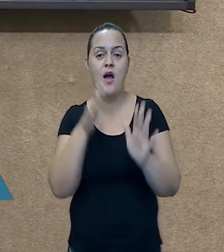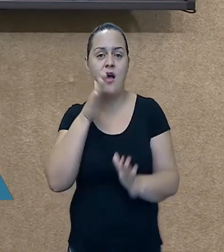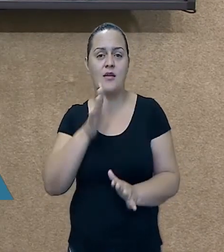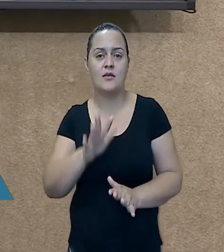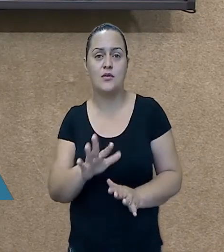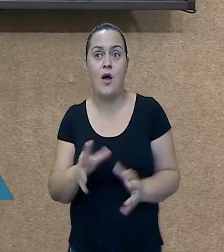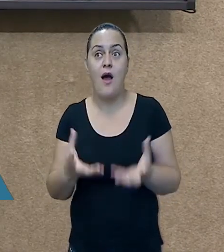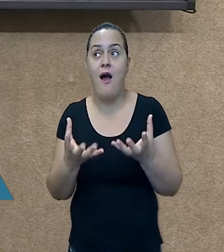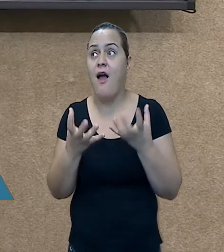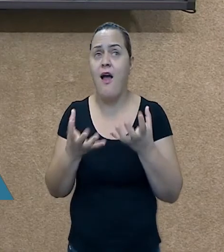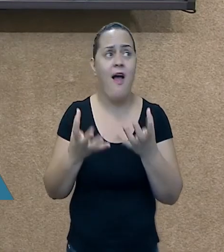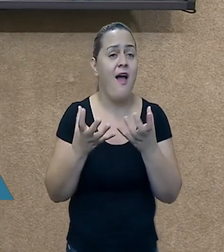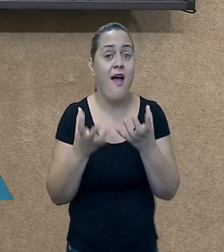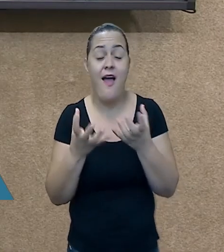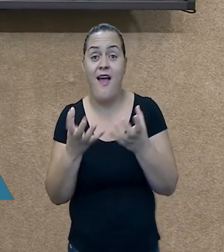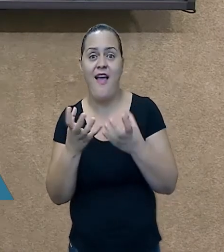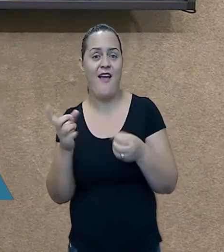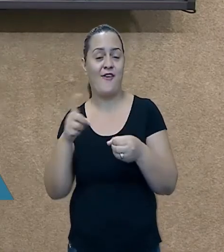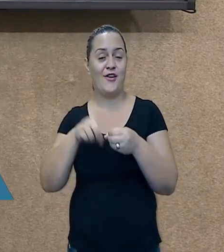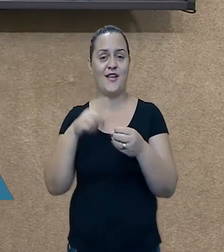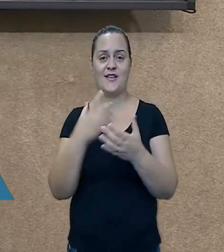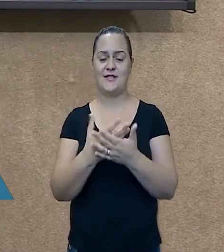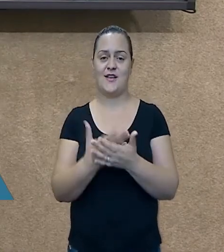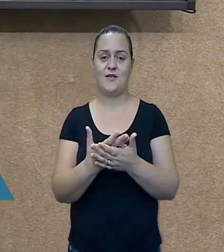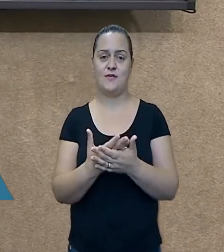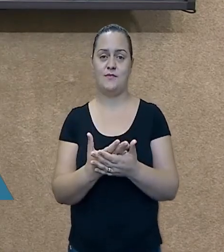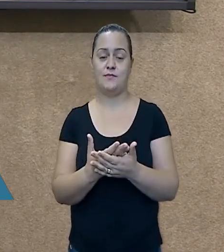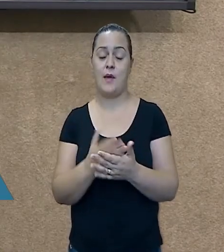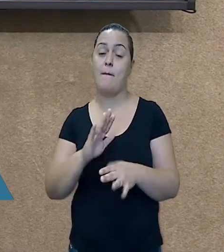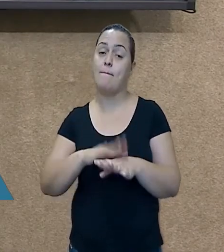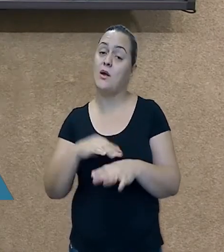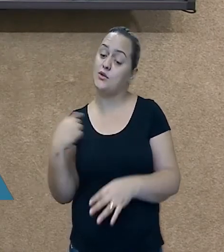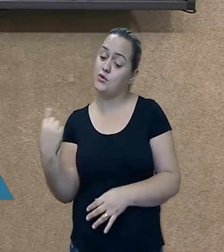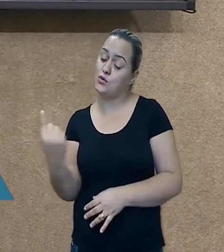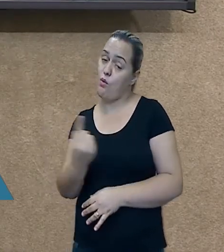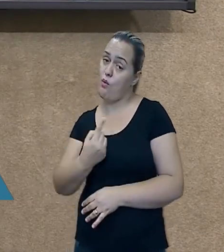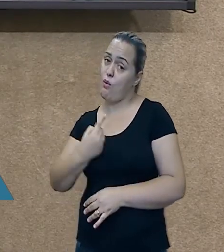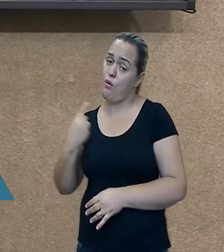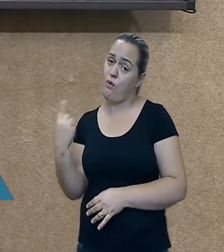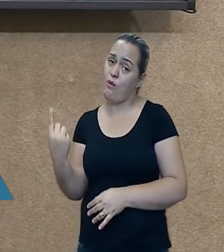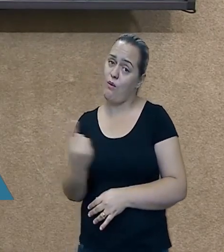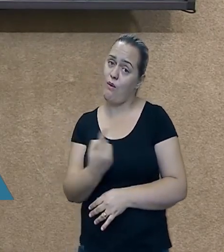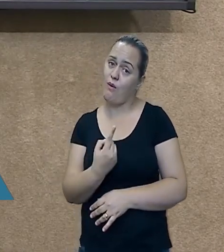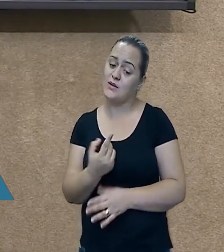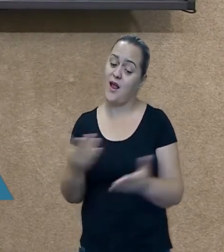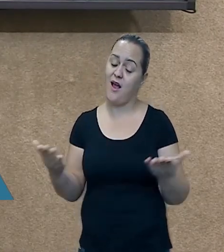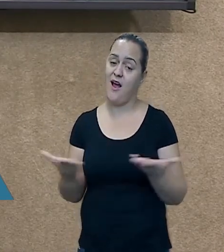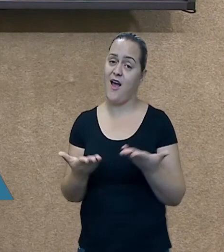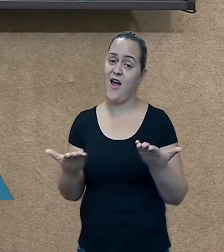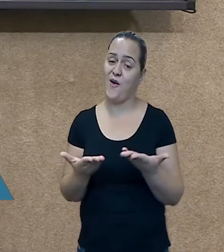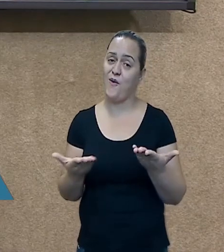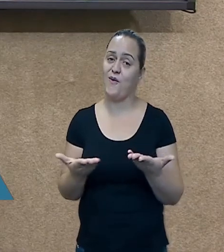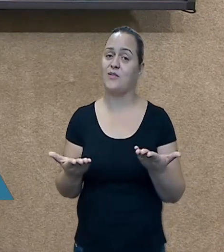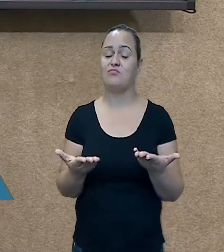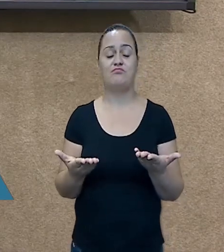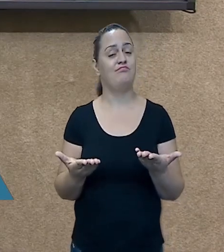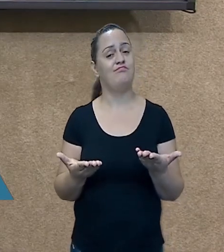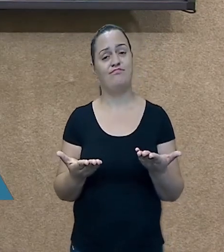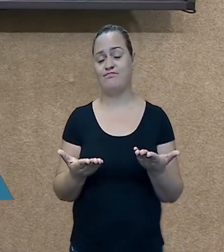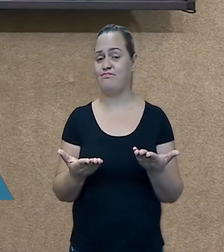nós aqui, no momento, nós ainda não estamos retornando daquela forma gostosa de podermos chegar,